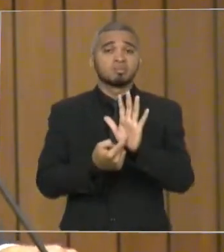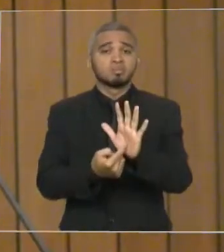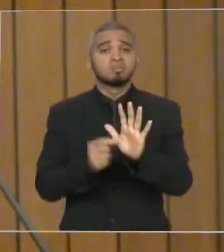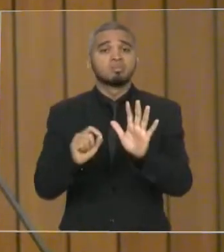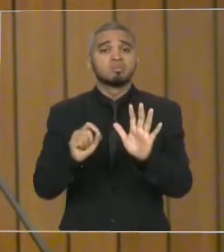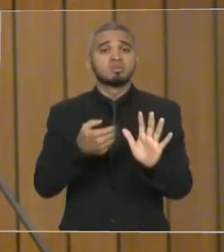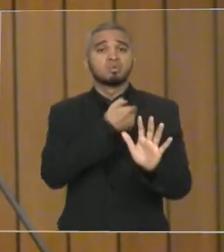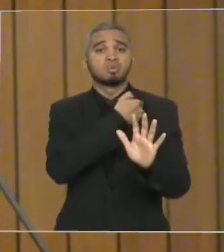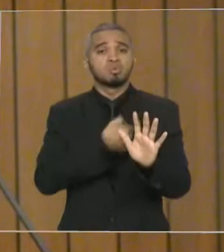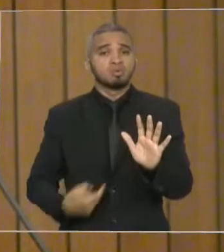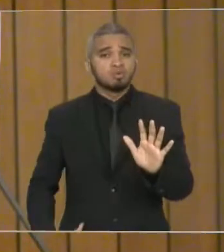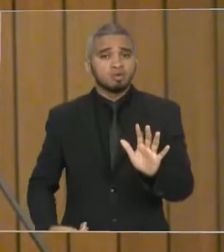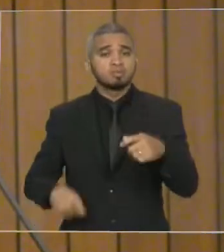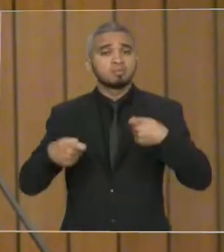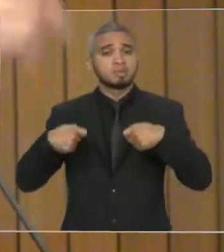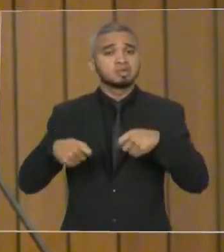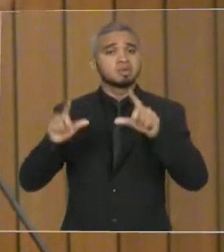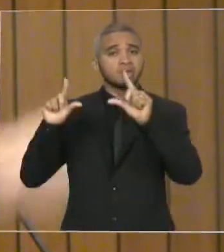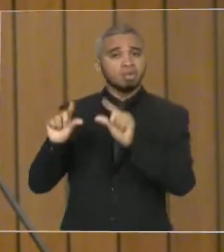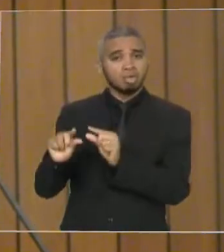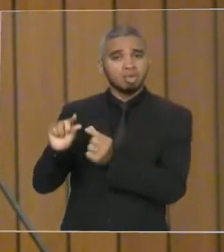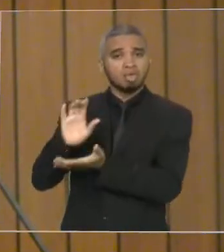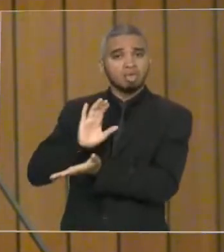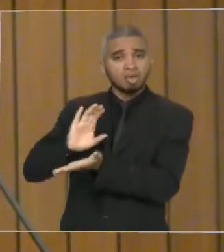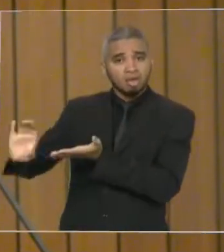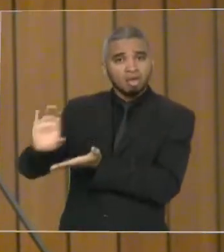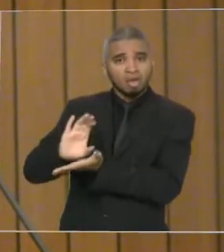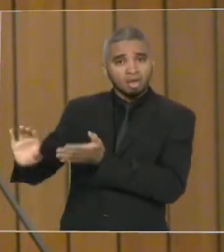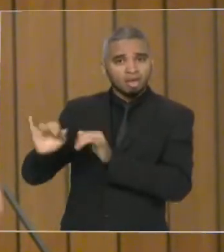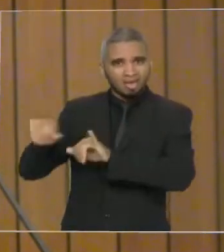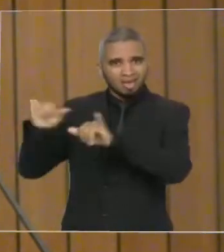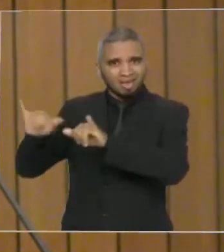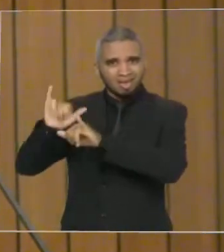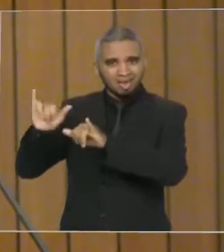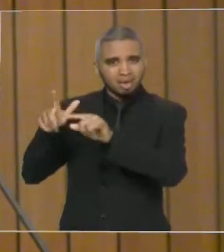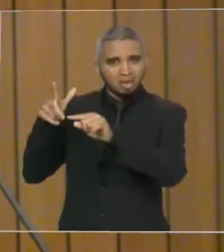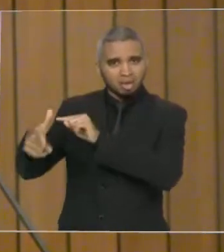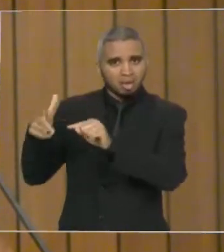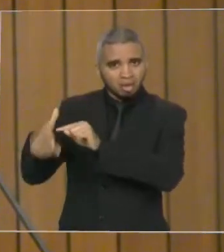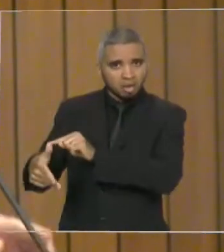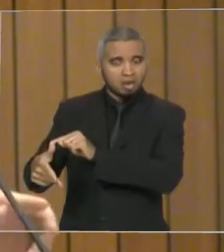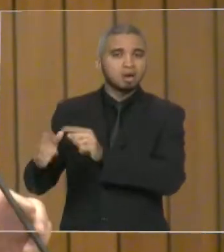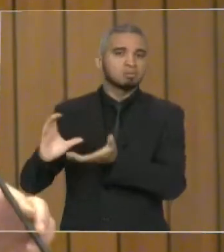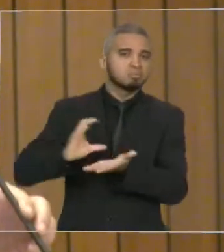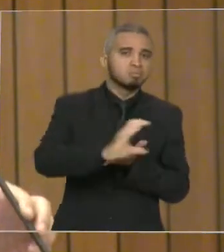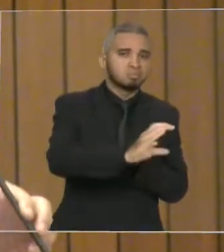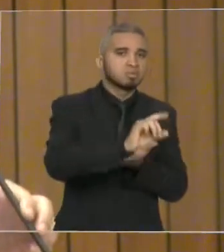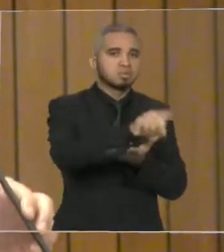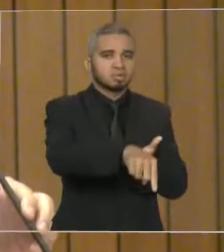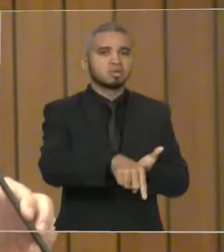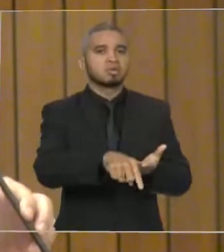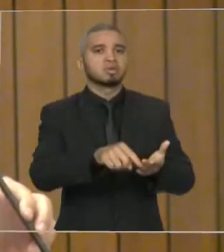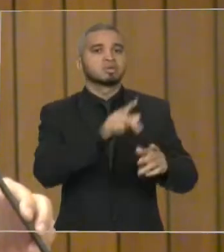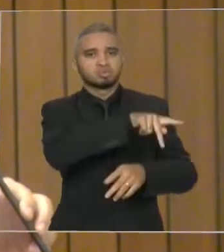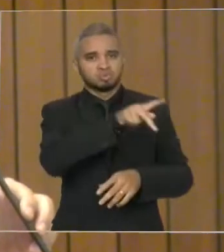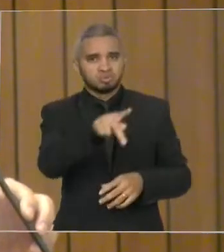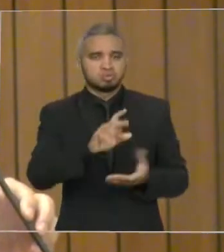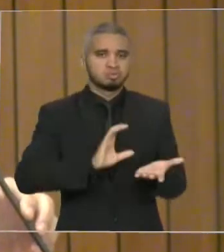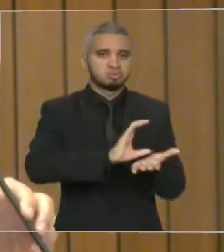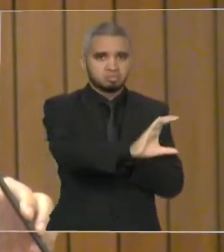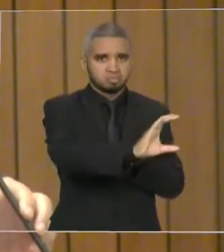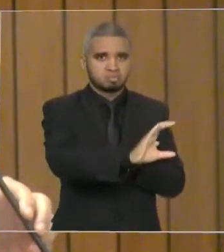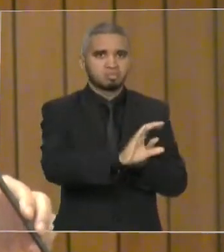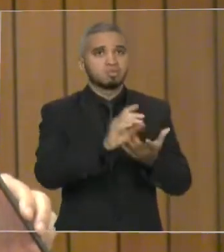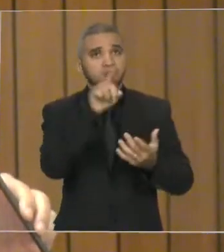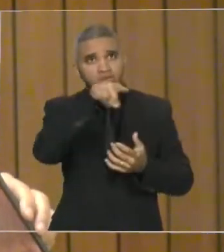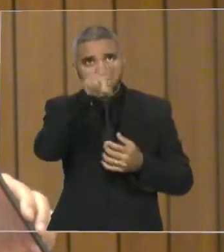menos em propaganda e investir mais naquilo que está previsto no Estatuto do Magistério, que é isso que vocês